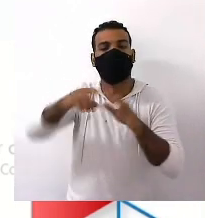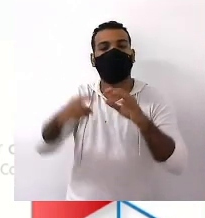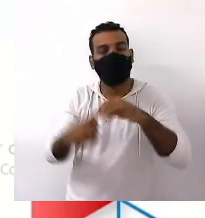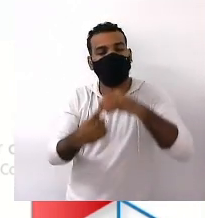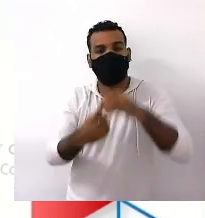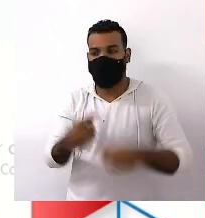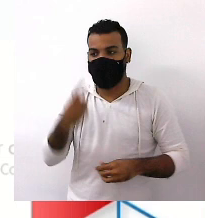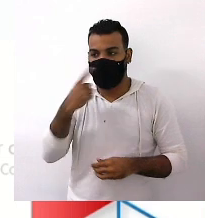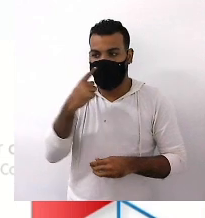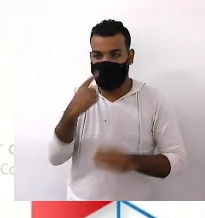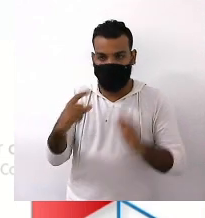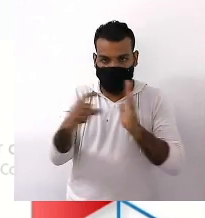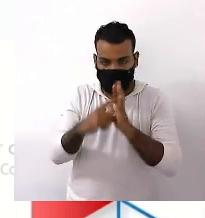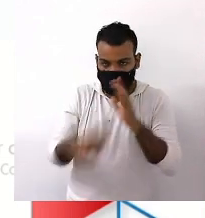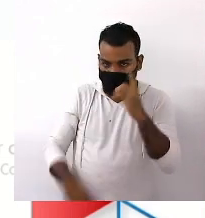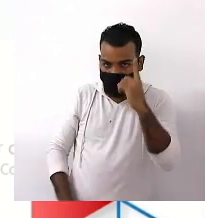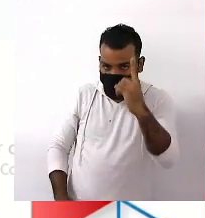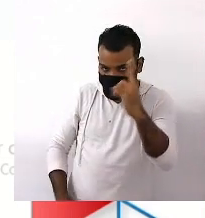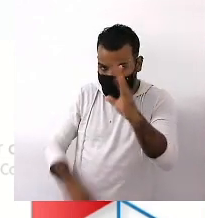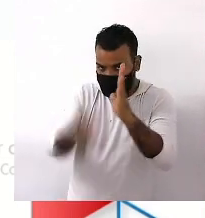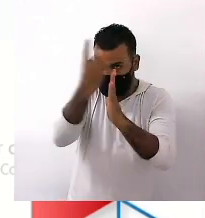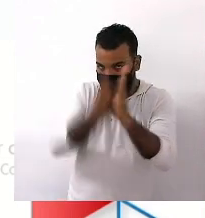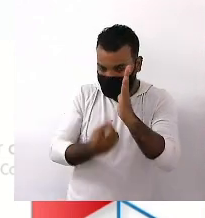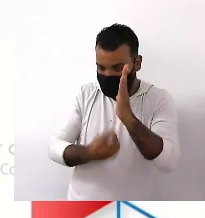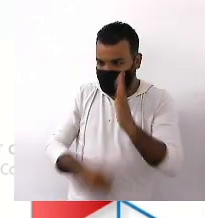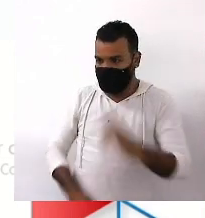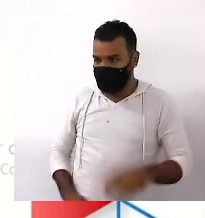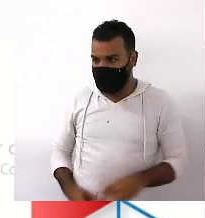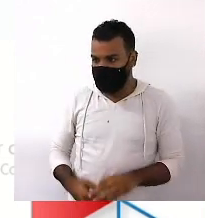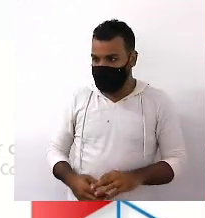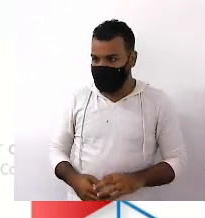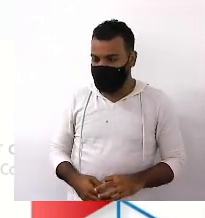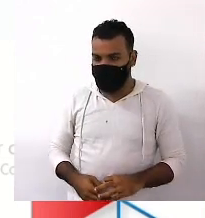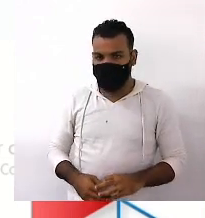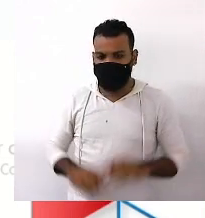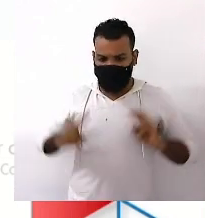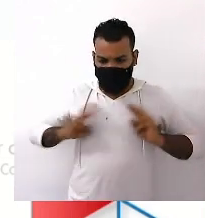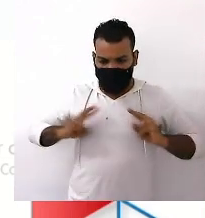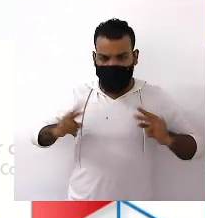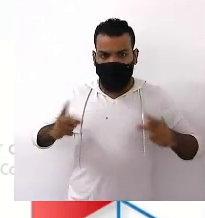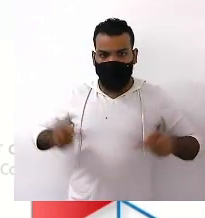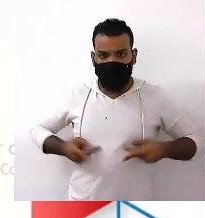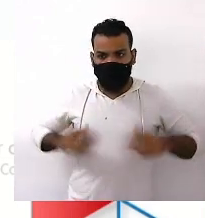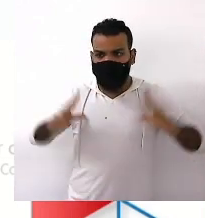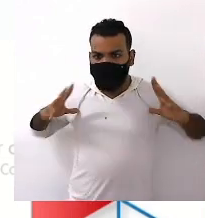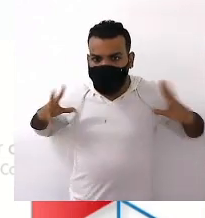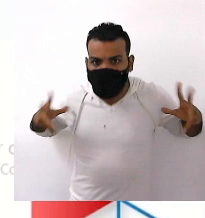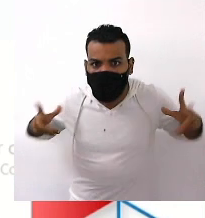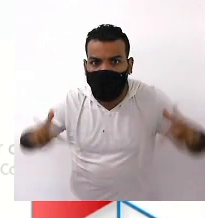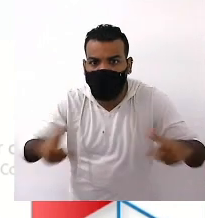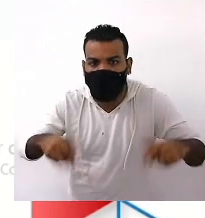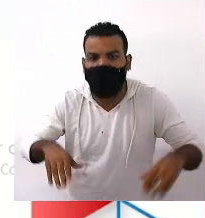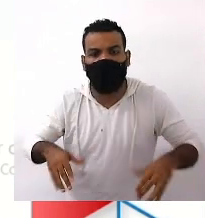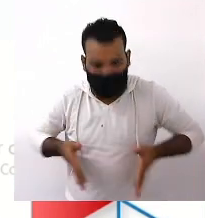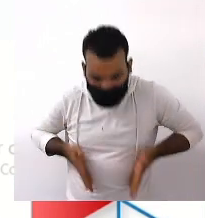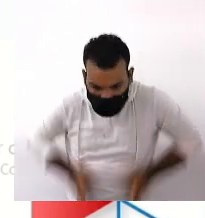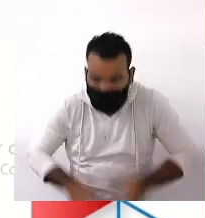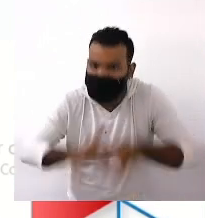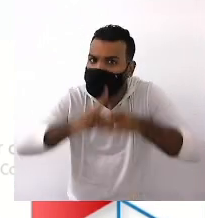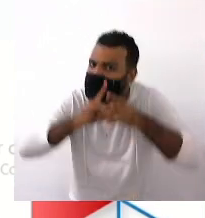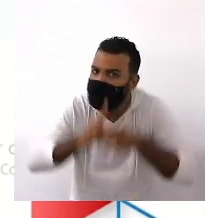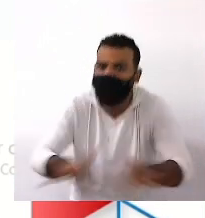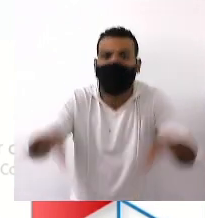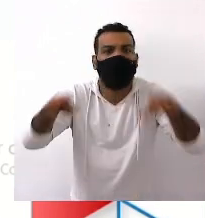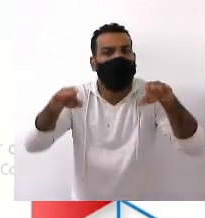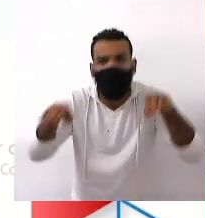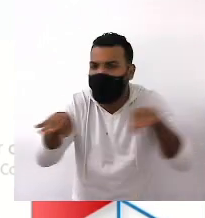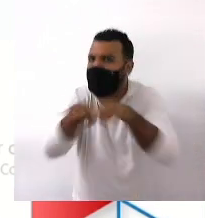artigo 1 Da declaração universal Todos os seres humanos Nascem livres e iguais Em dignidade e